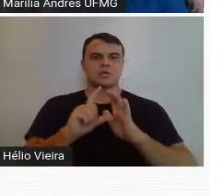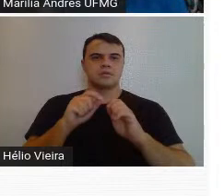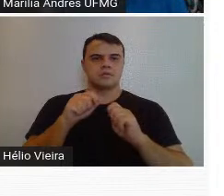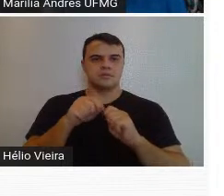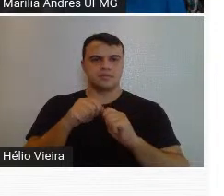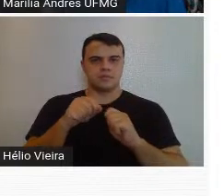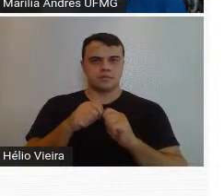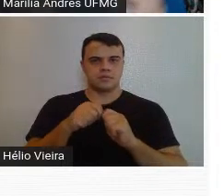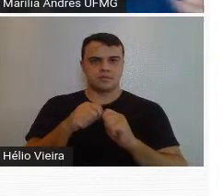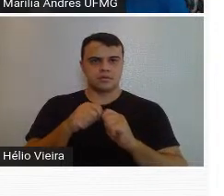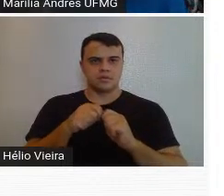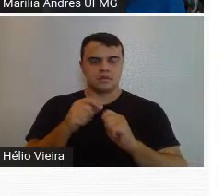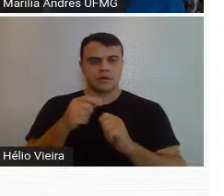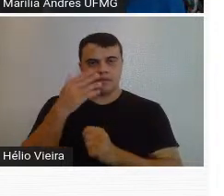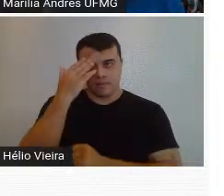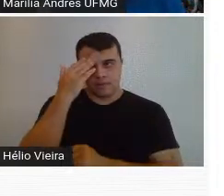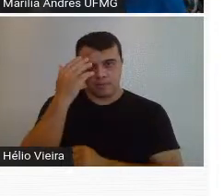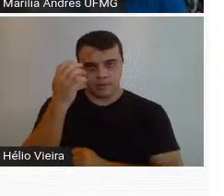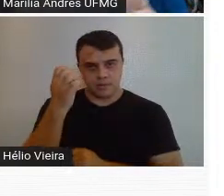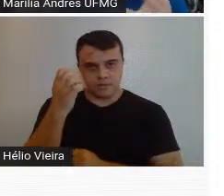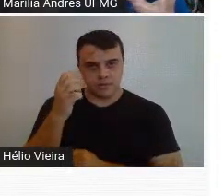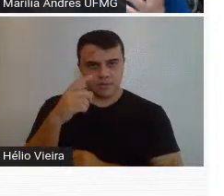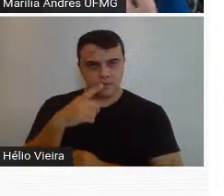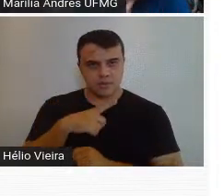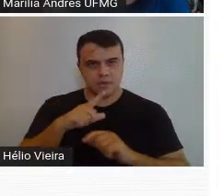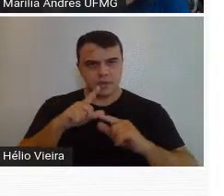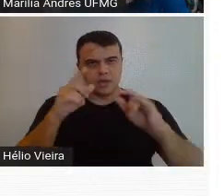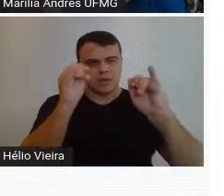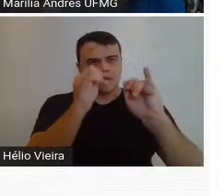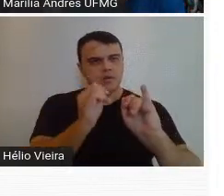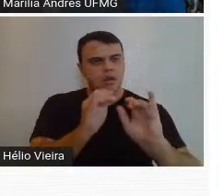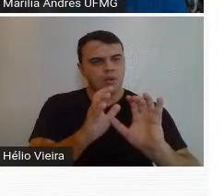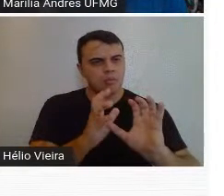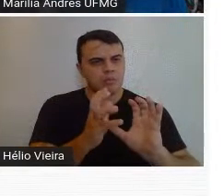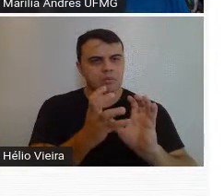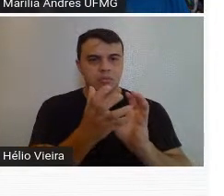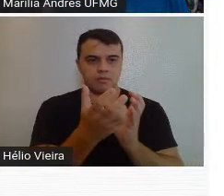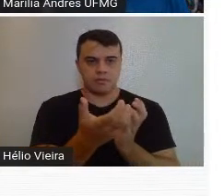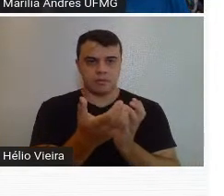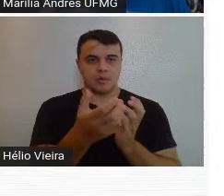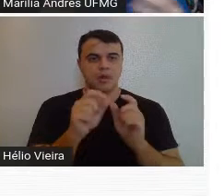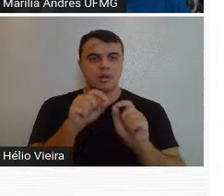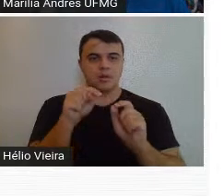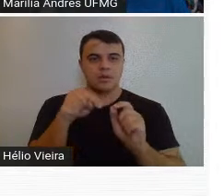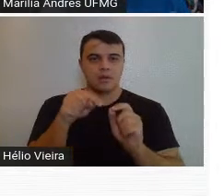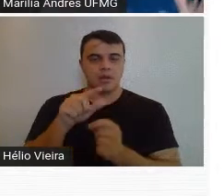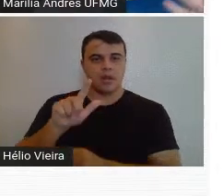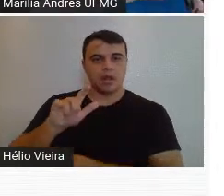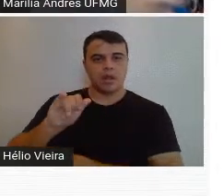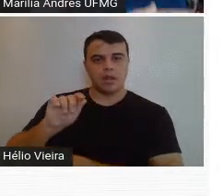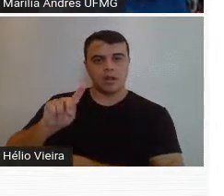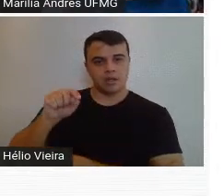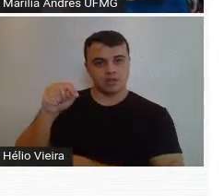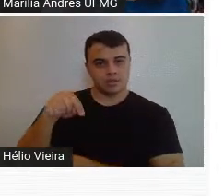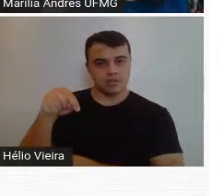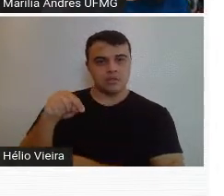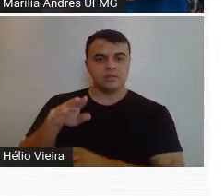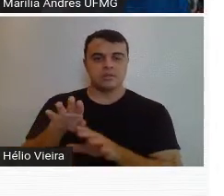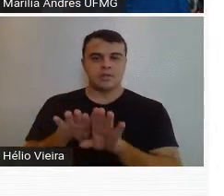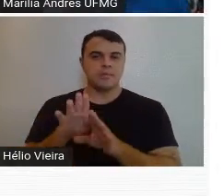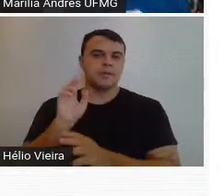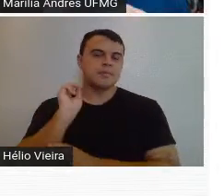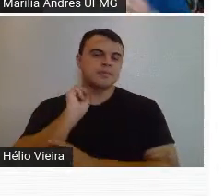os famosos bichos, aquelas esculturas em movimento. Então, Lígia Clark, que era